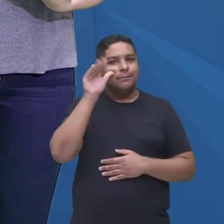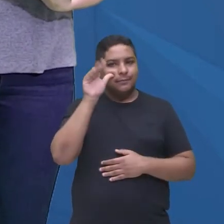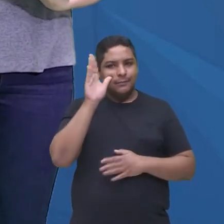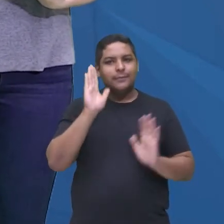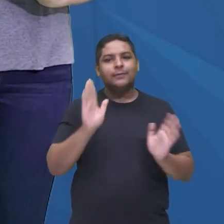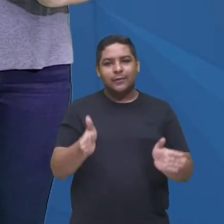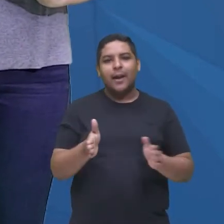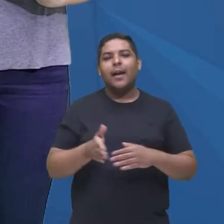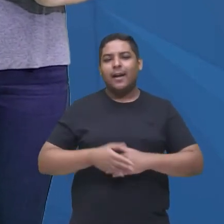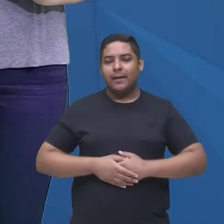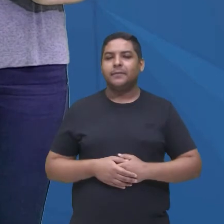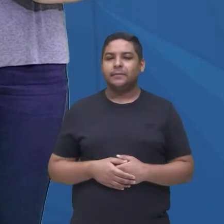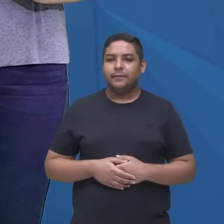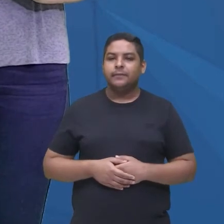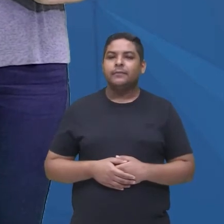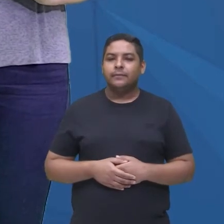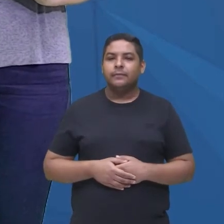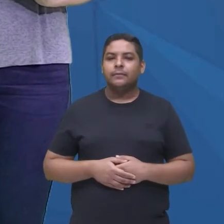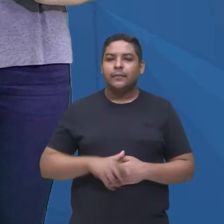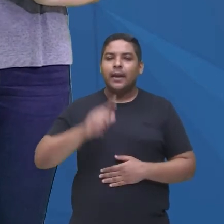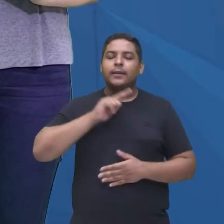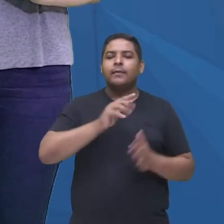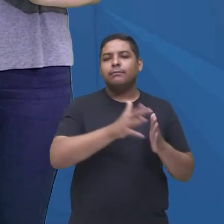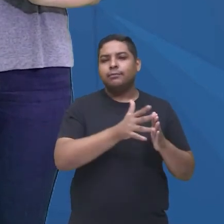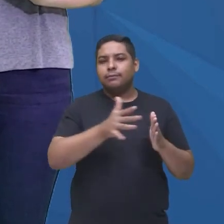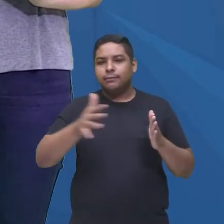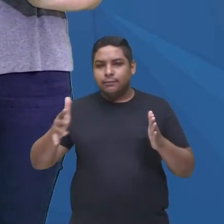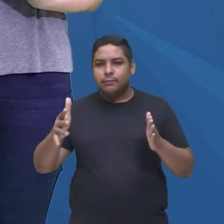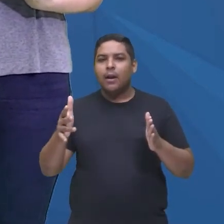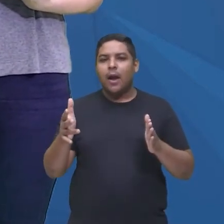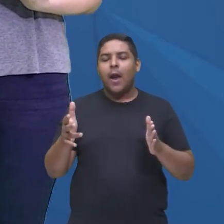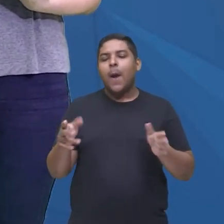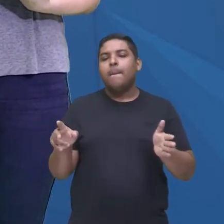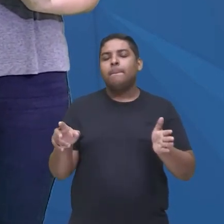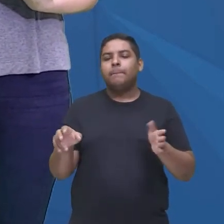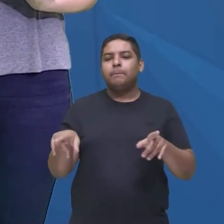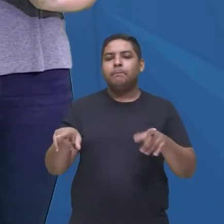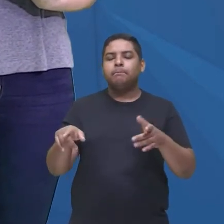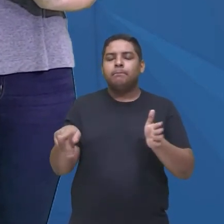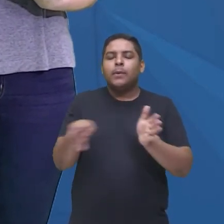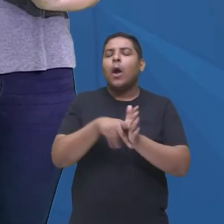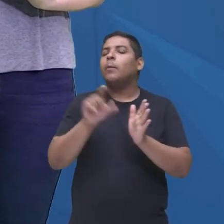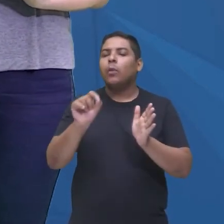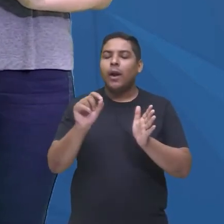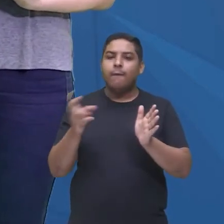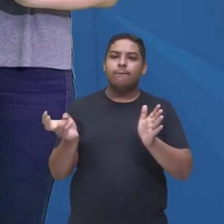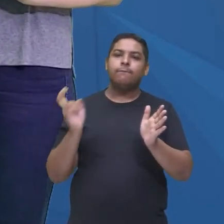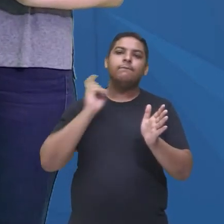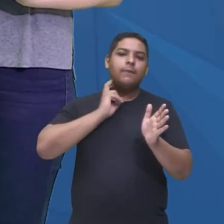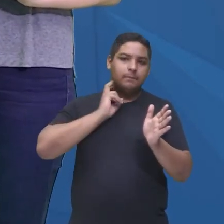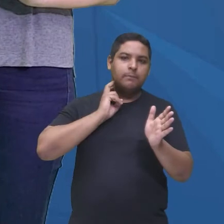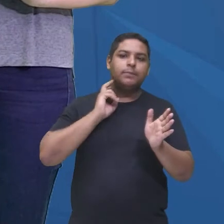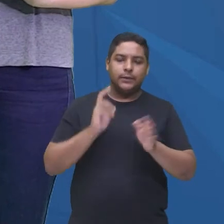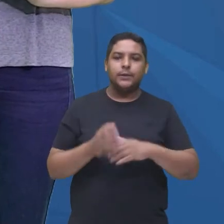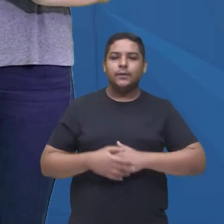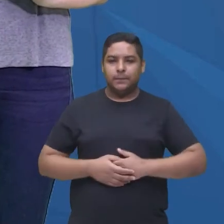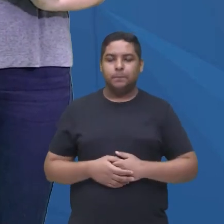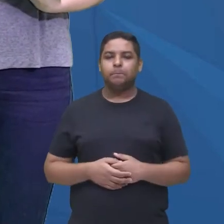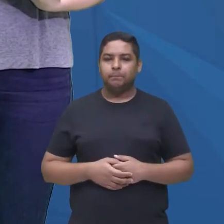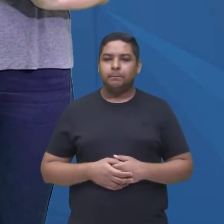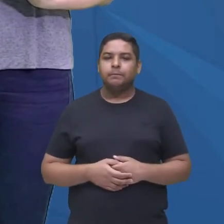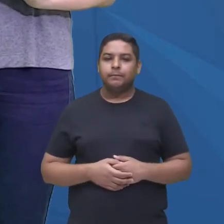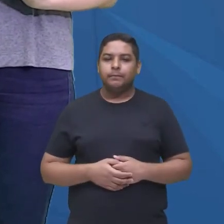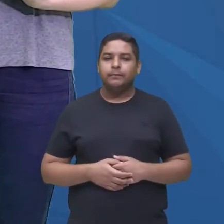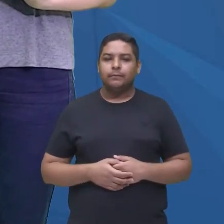essa série, né, traz ali o enredo de vampiros, e ali a gente encontra na série, o vampiro Stefan e Damon, que se